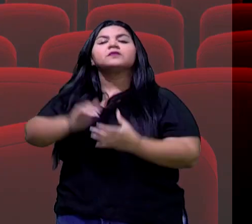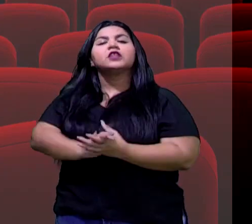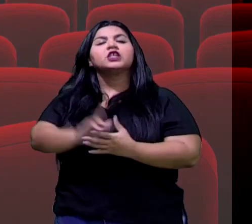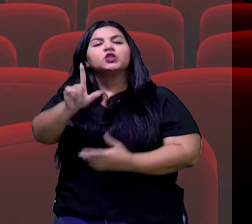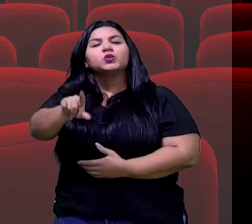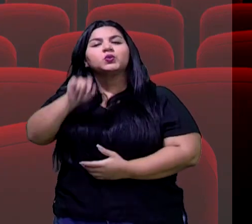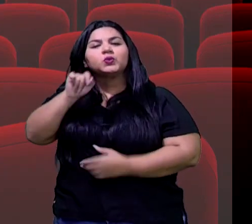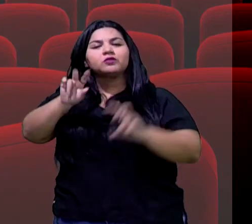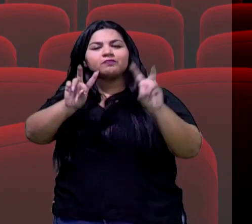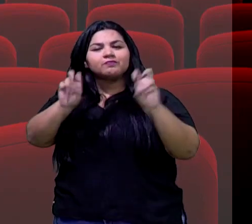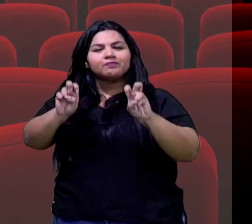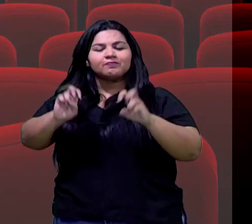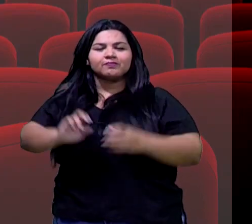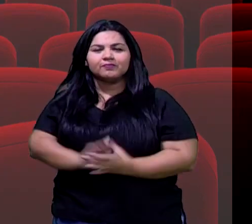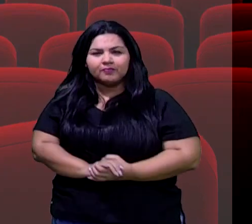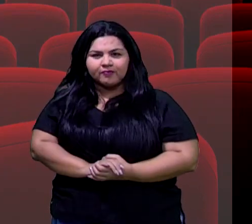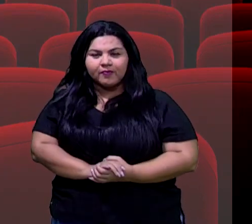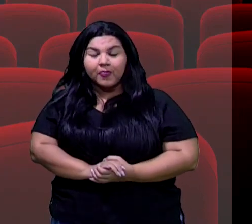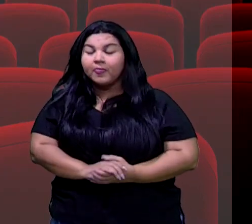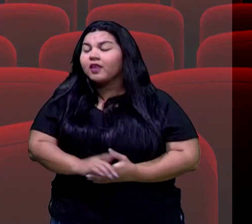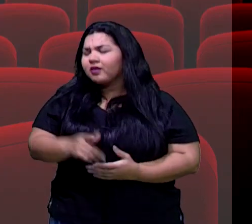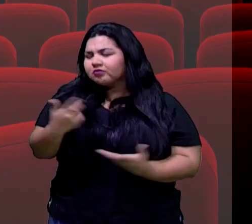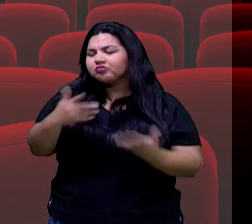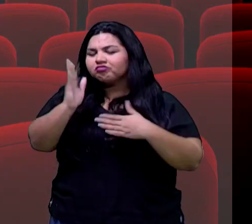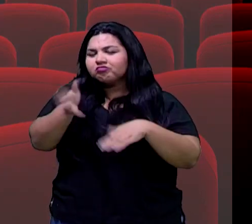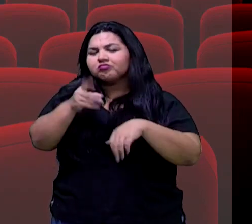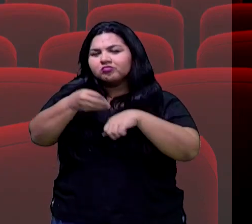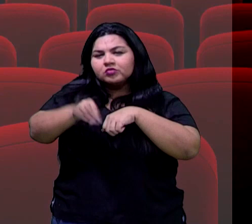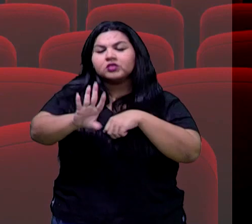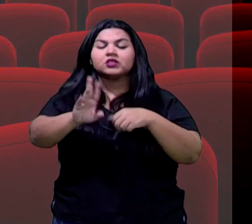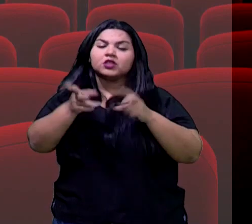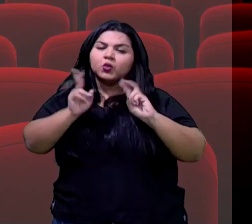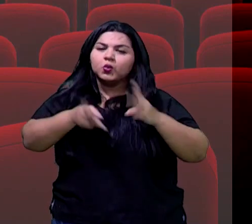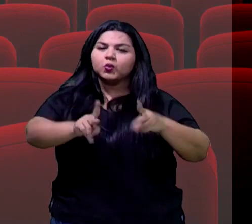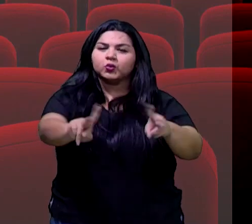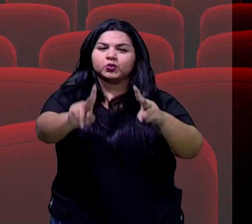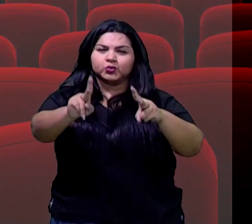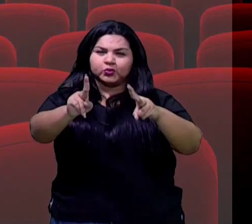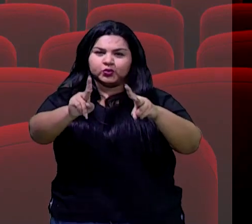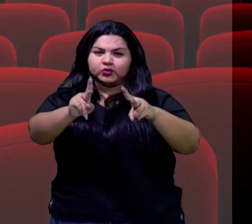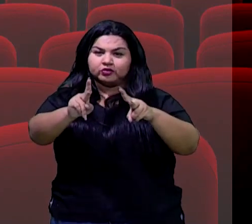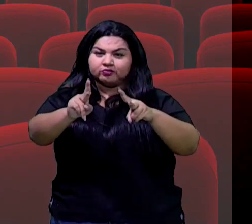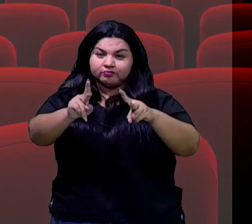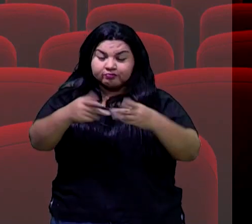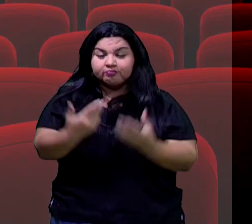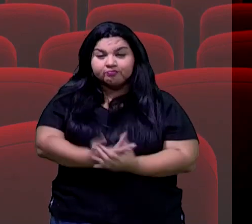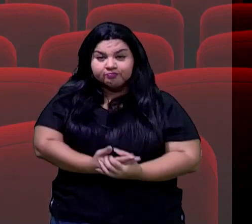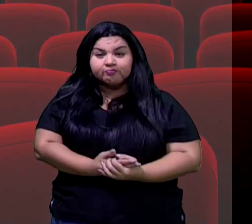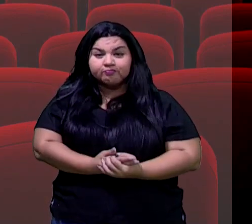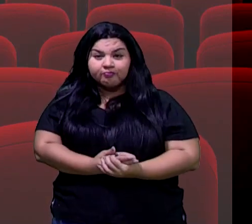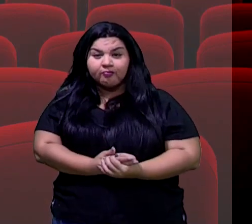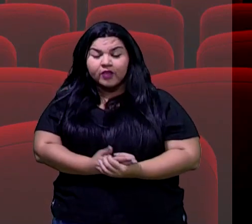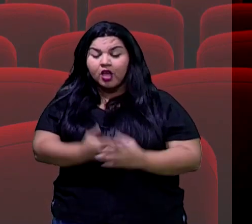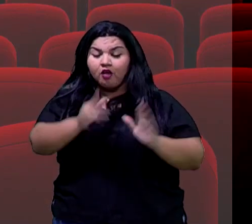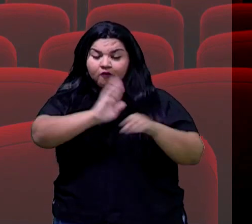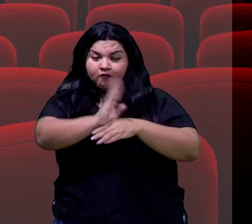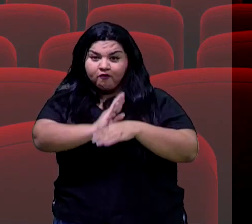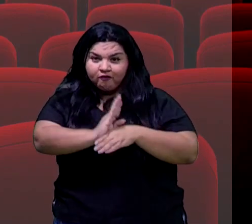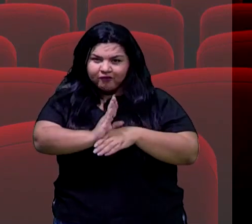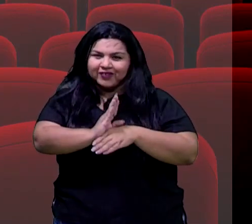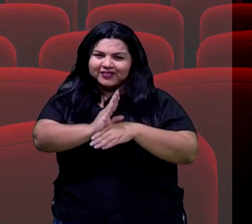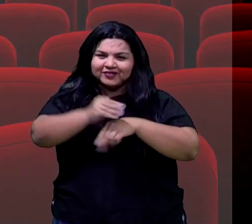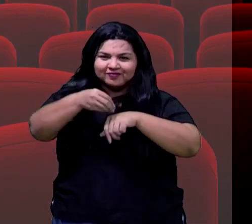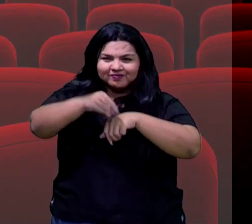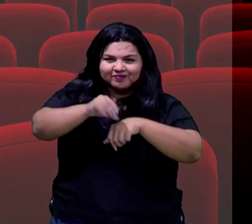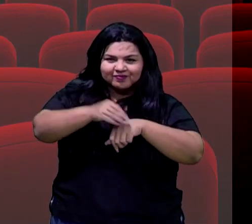escolher essa temática. E como eu estou falando pra vocês, né? A gente tá continuando a nossa programação aqui sobre filmes e séries, estamos fazendo